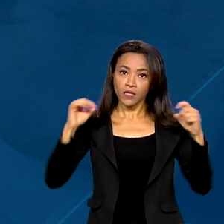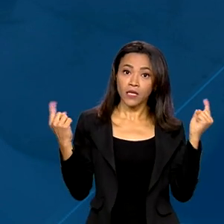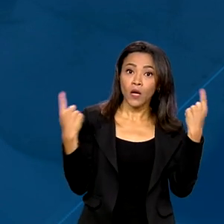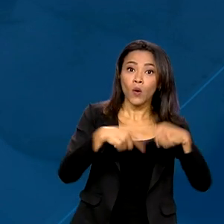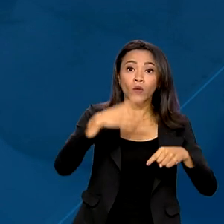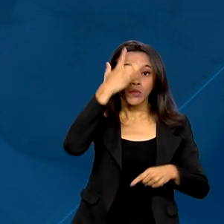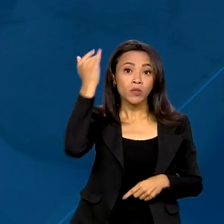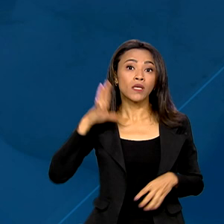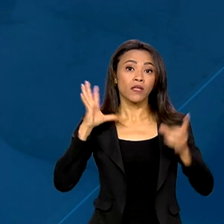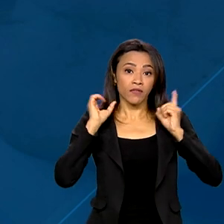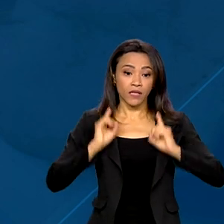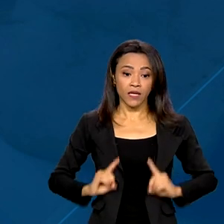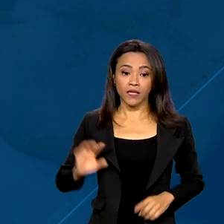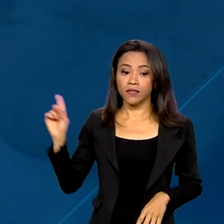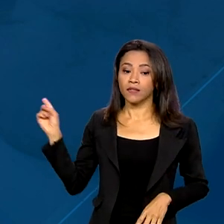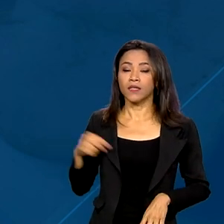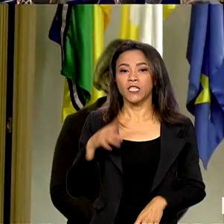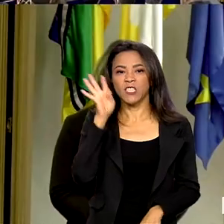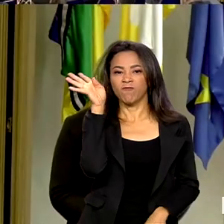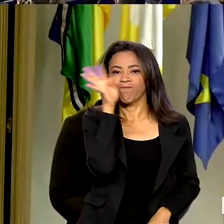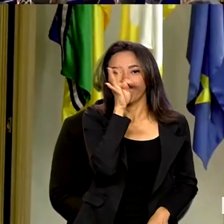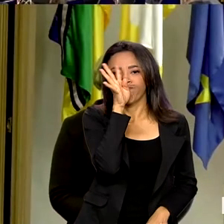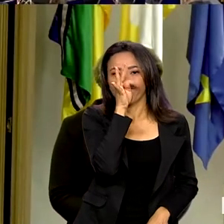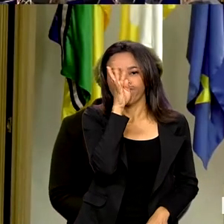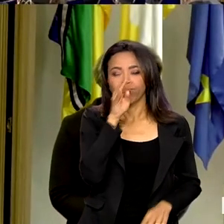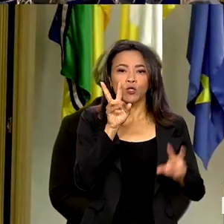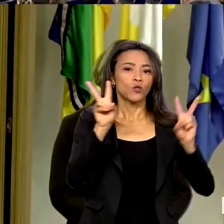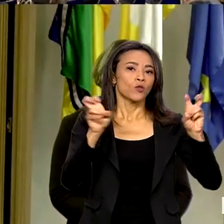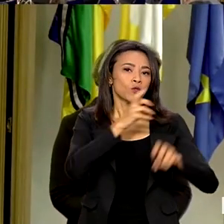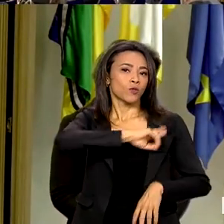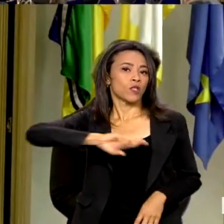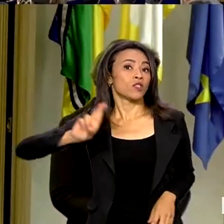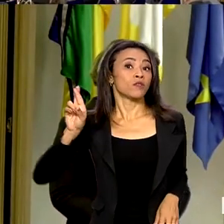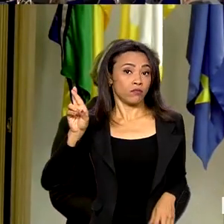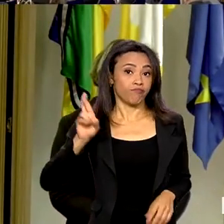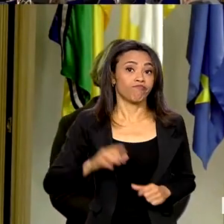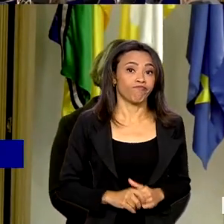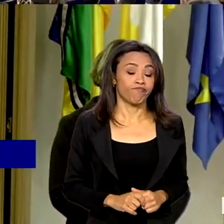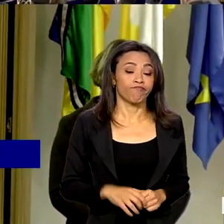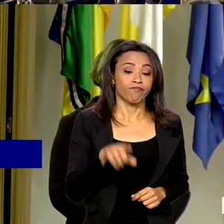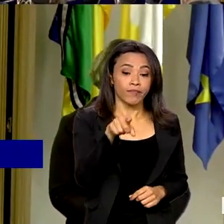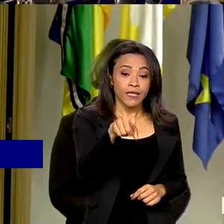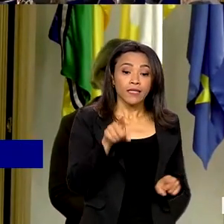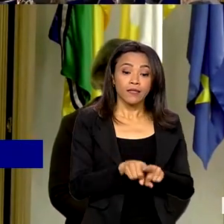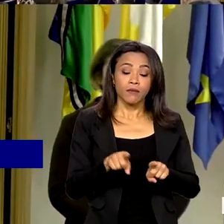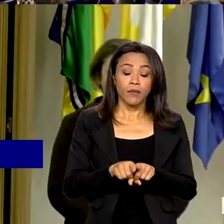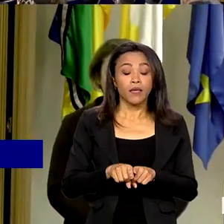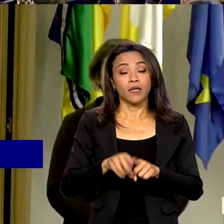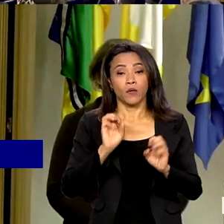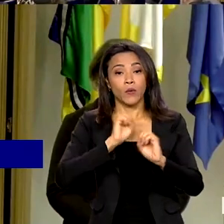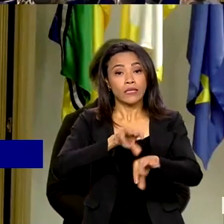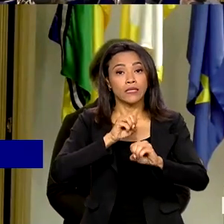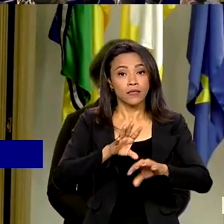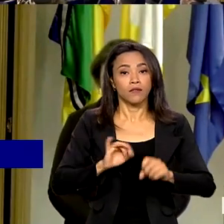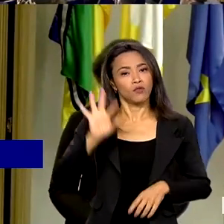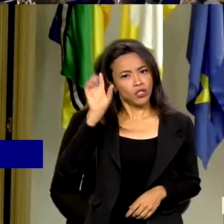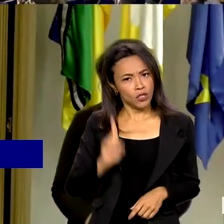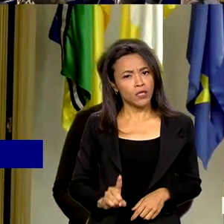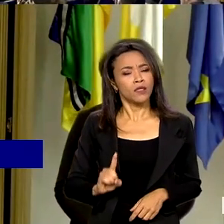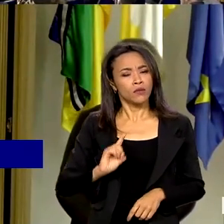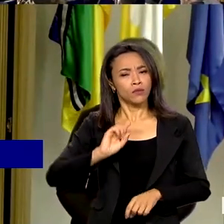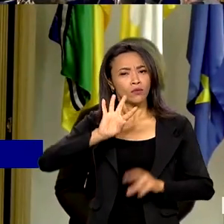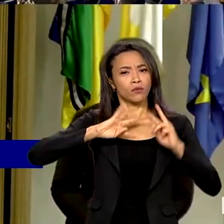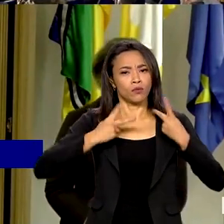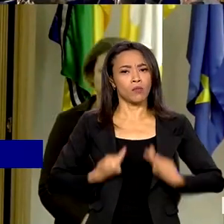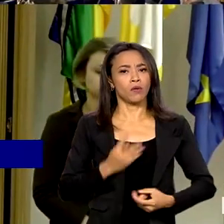e a intolerância religiosa. De acordo com o relatório, a educação em direitos humanos nas escolas e as boas práticas